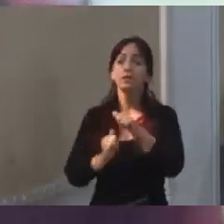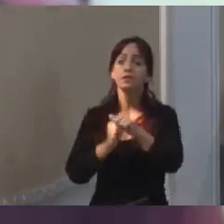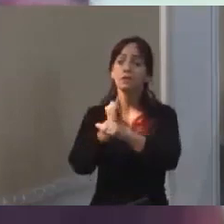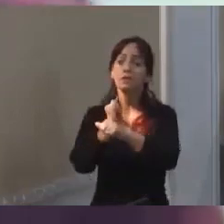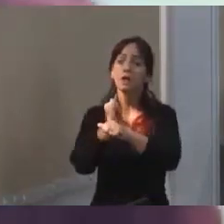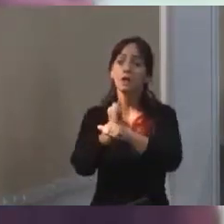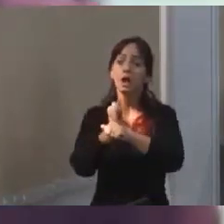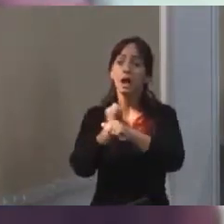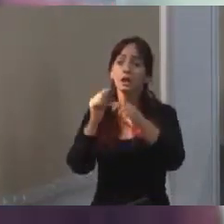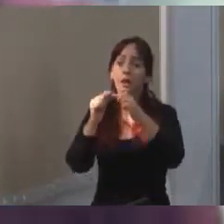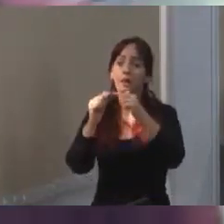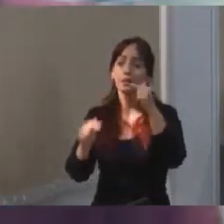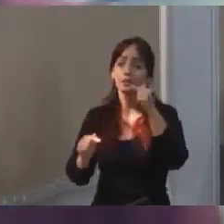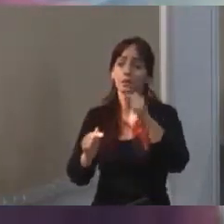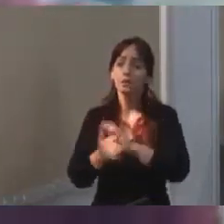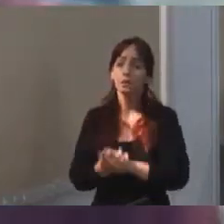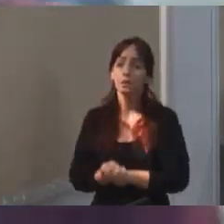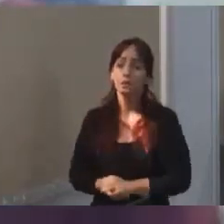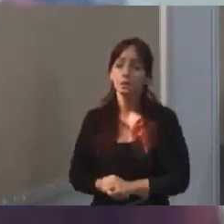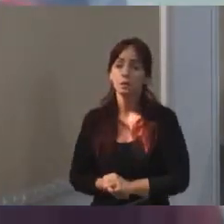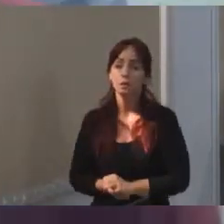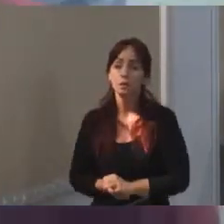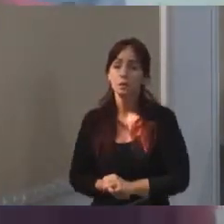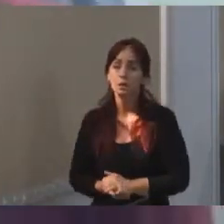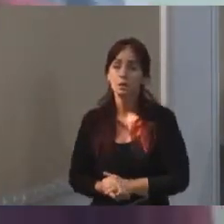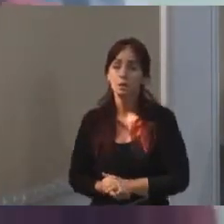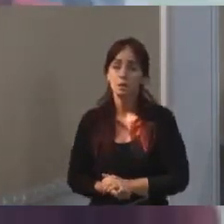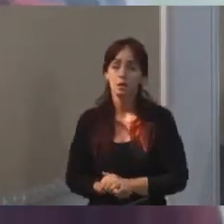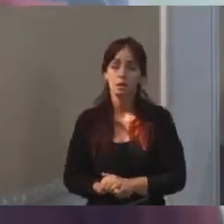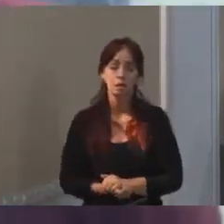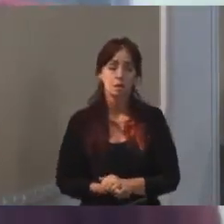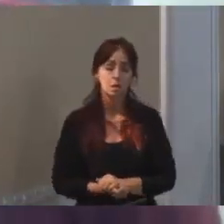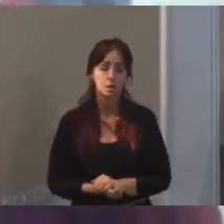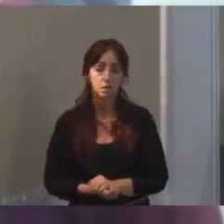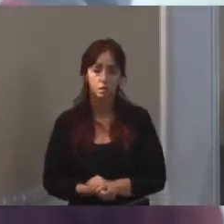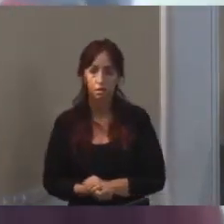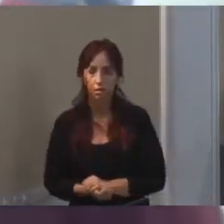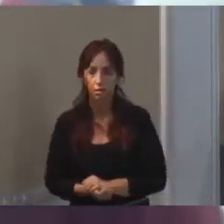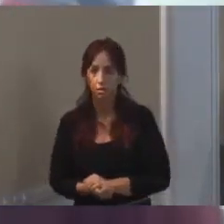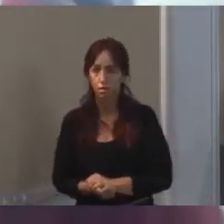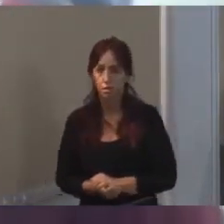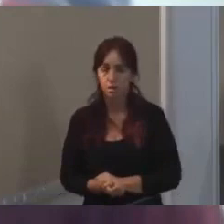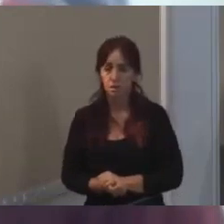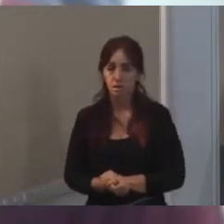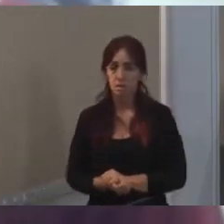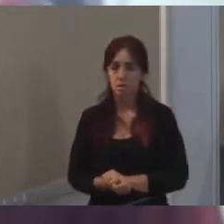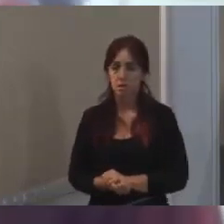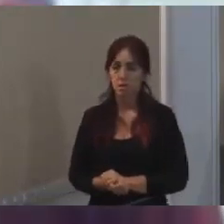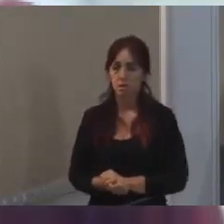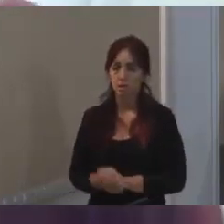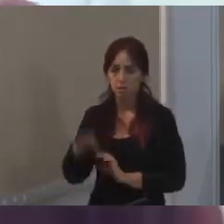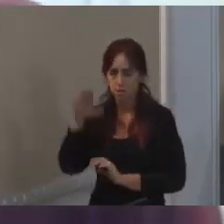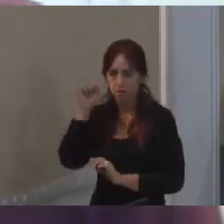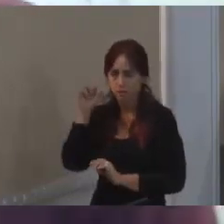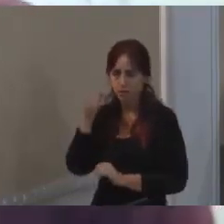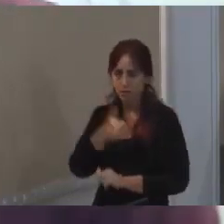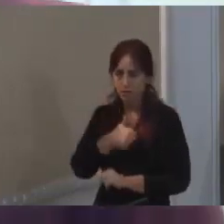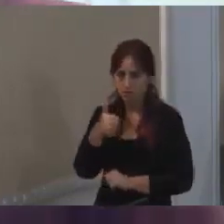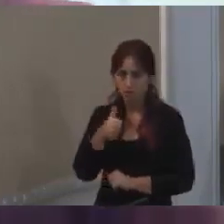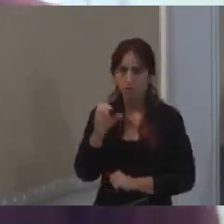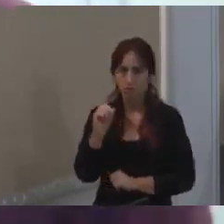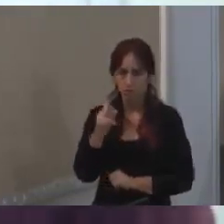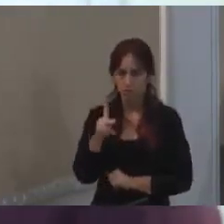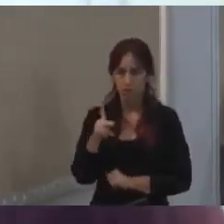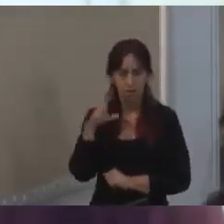Não, mas eu estou ouvindo o Bruno, ele falou, eu ouvi perfeitamente. Tá. A senhora me ouve novamente? Agora estou